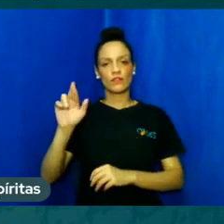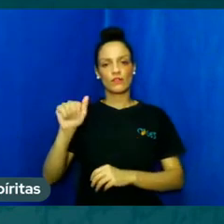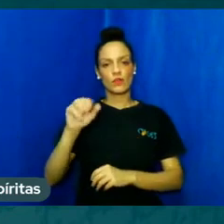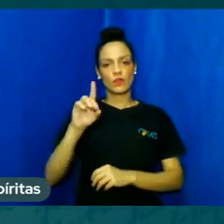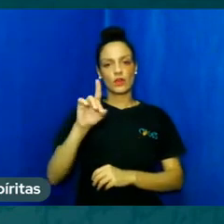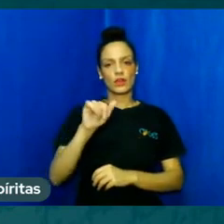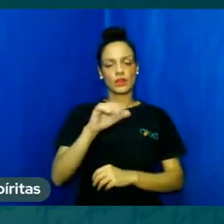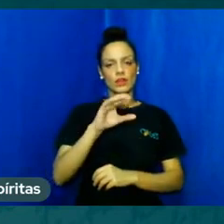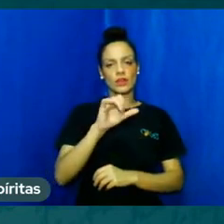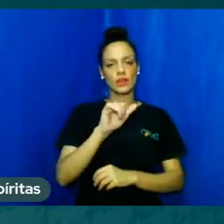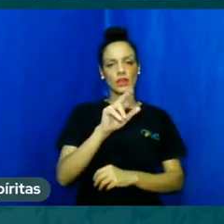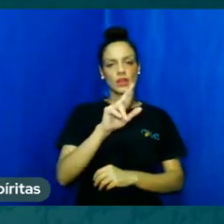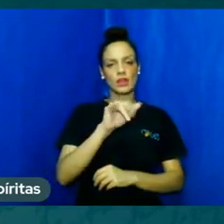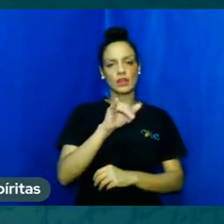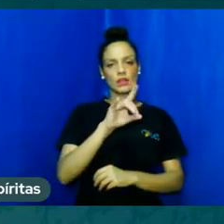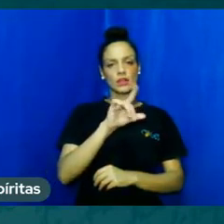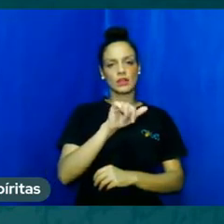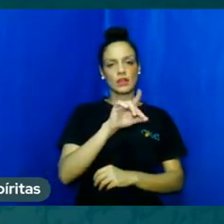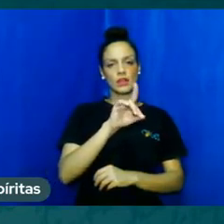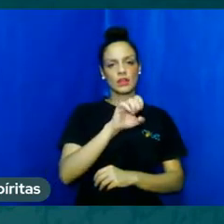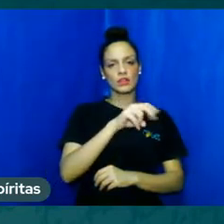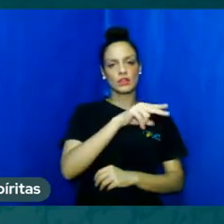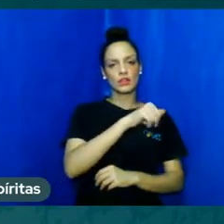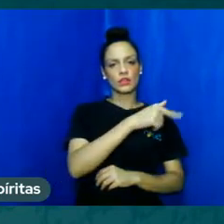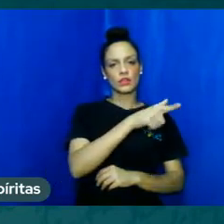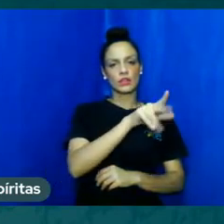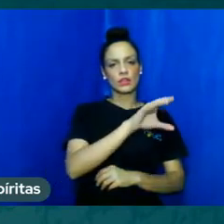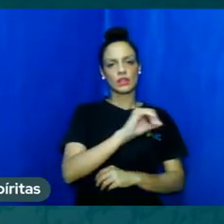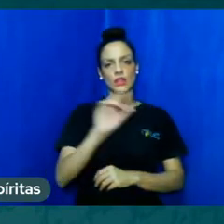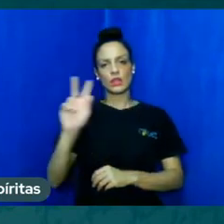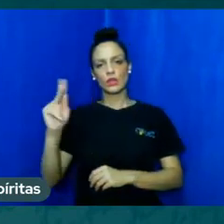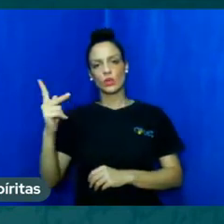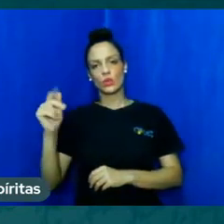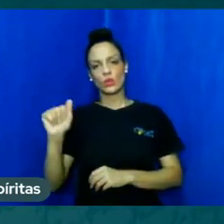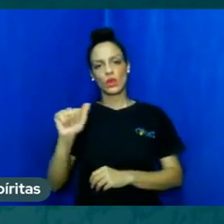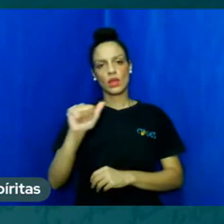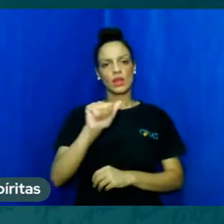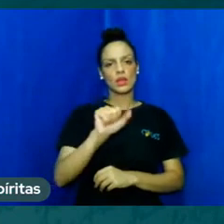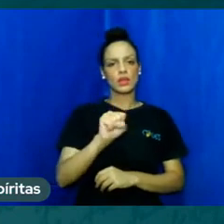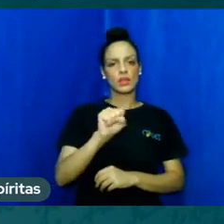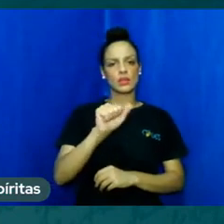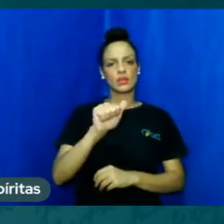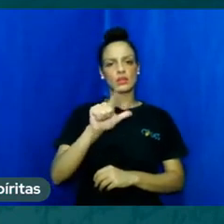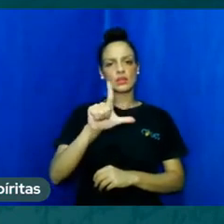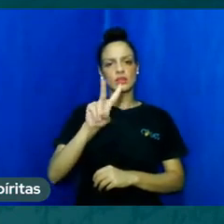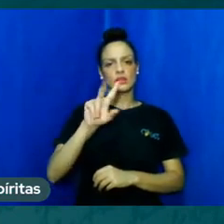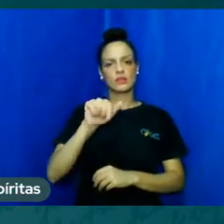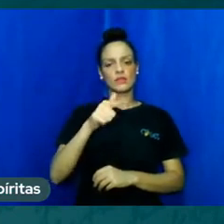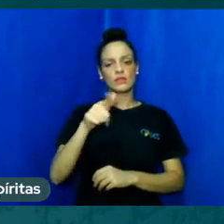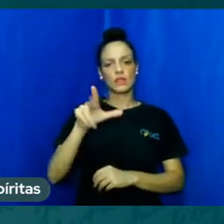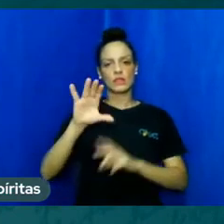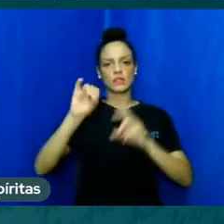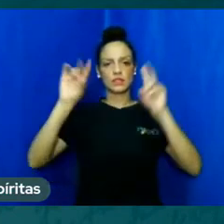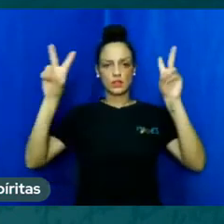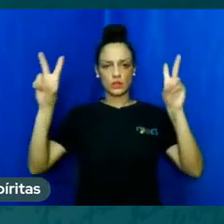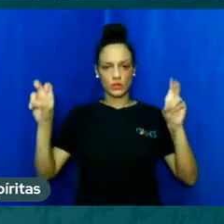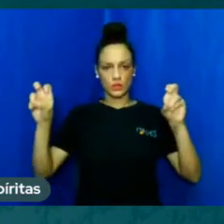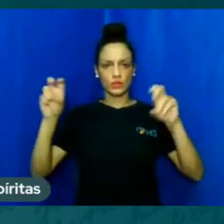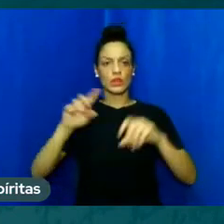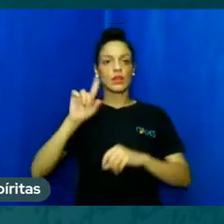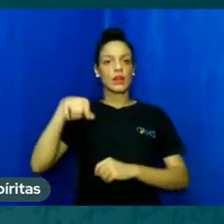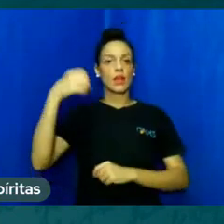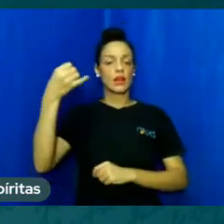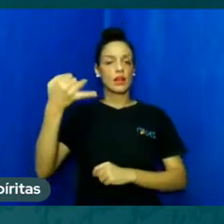porque lá no final do primeiro parágrafo dessa mensagem que é a única mensagem única instrução dos espíritos ele diz que não